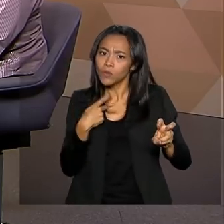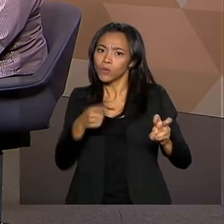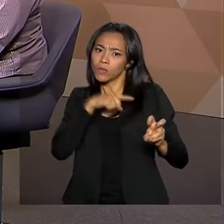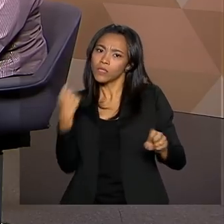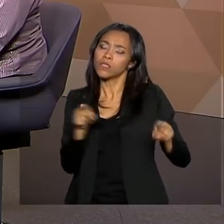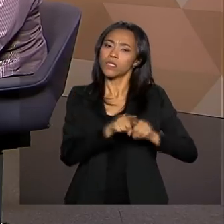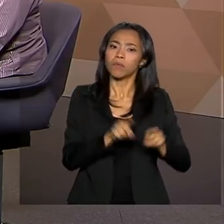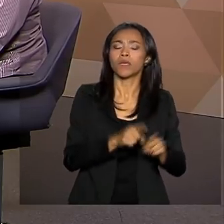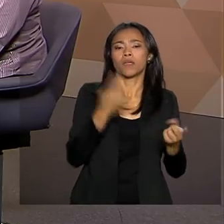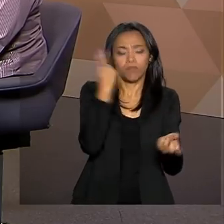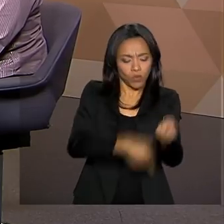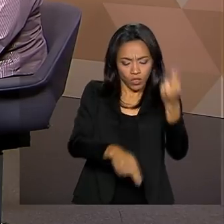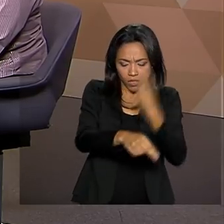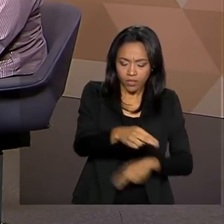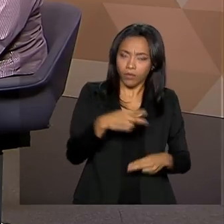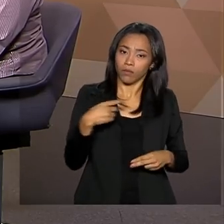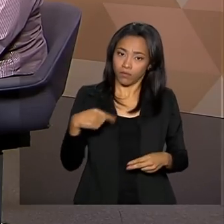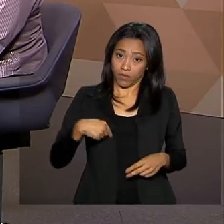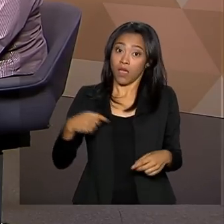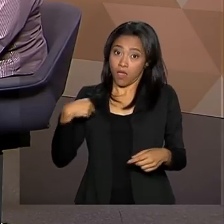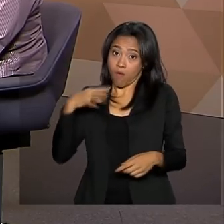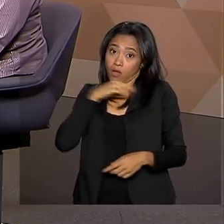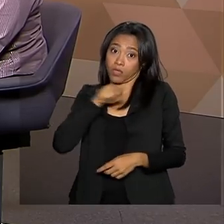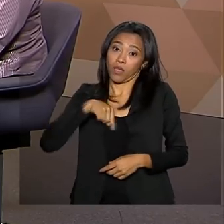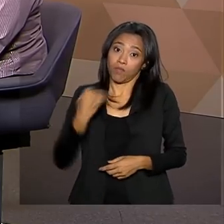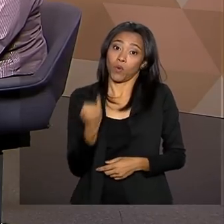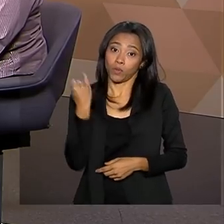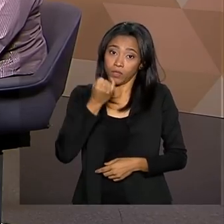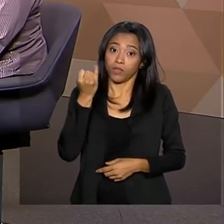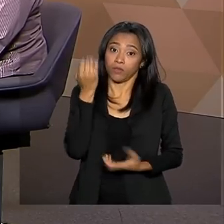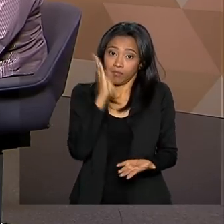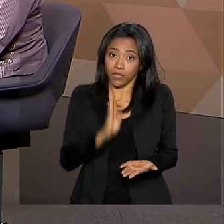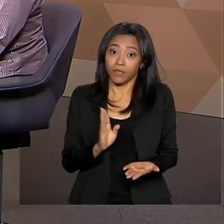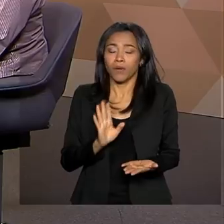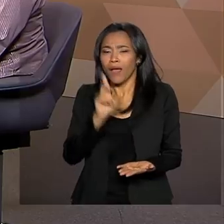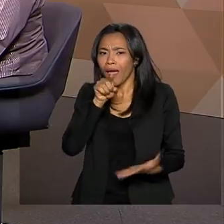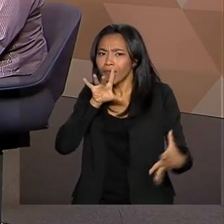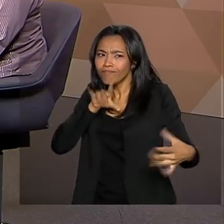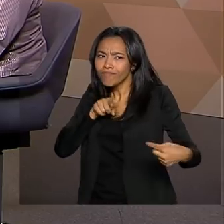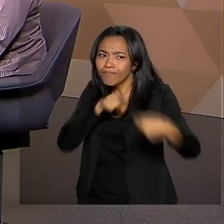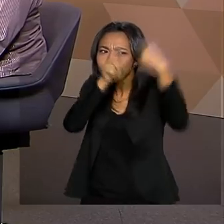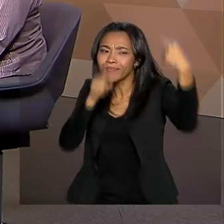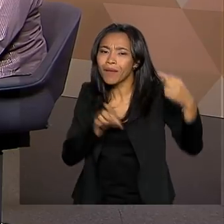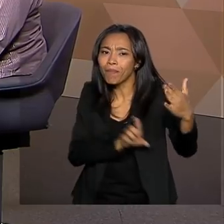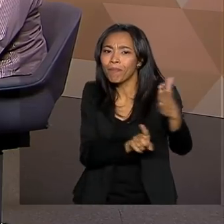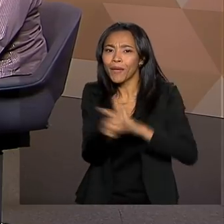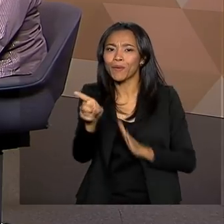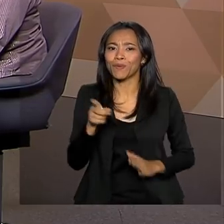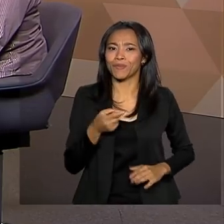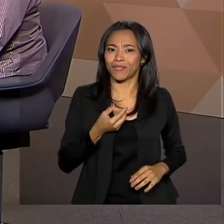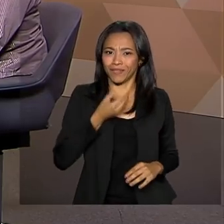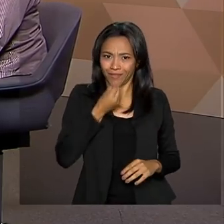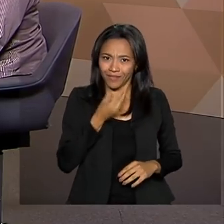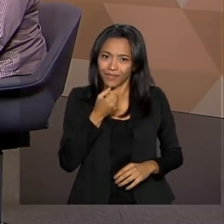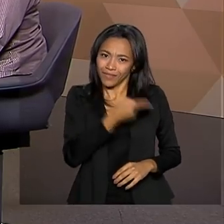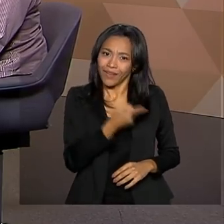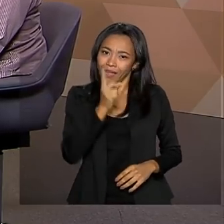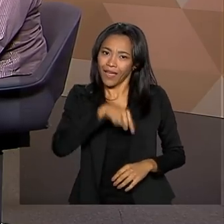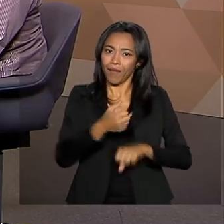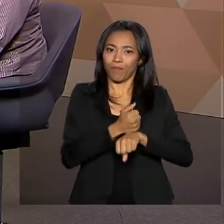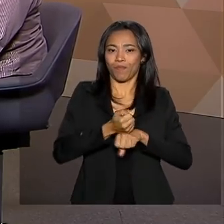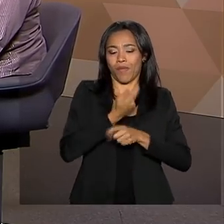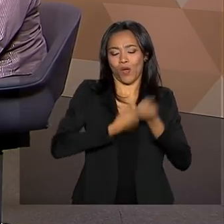que essa relação, que é extremamente importante no país, se encaixa na pergunta do Tomás Kovali, que ele é economista,